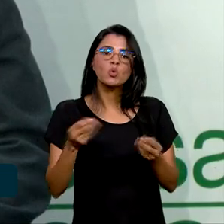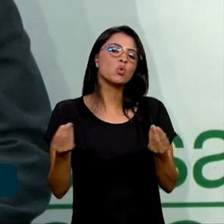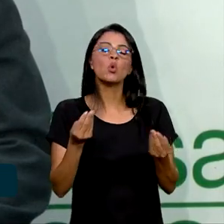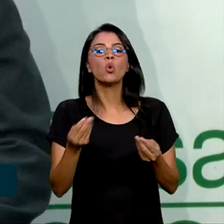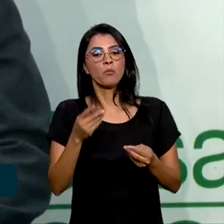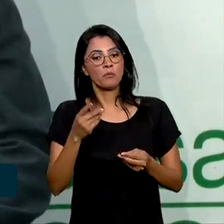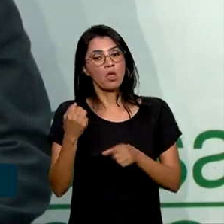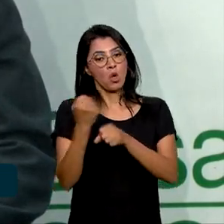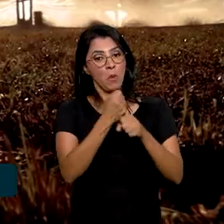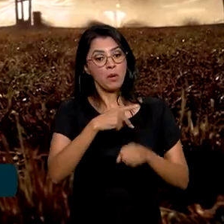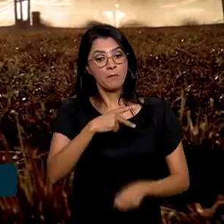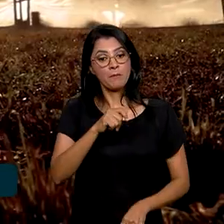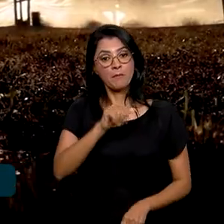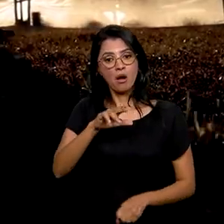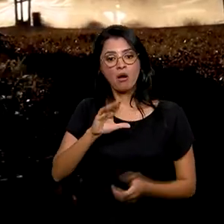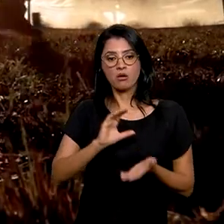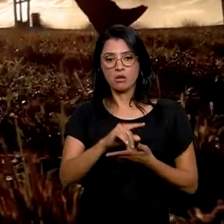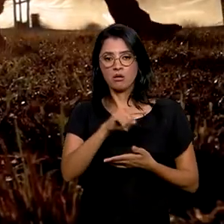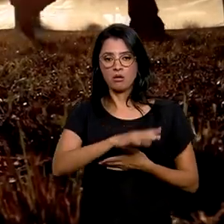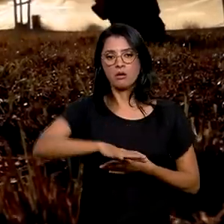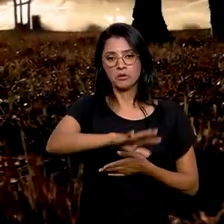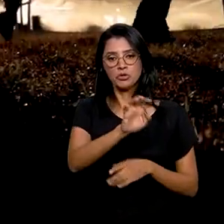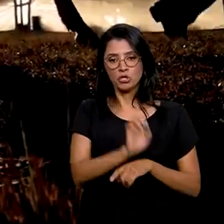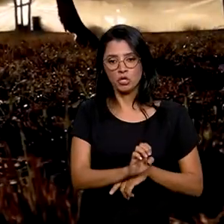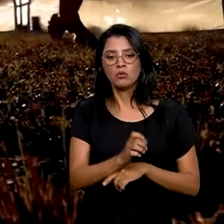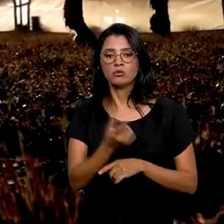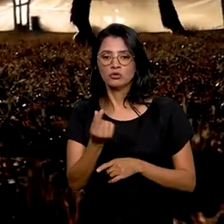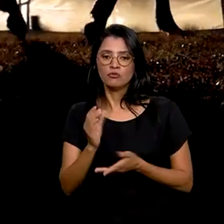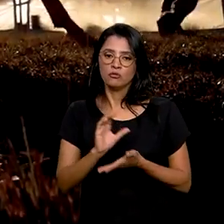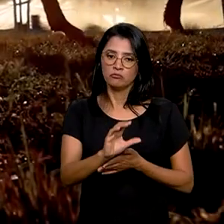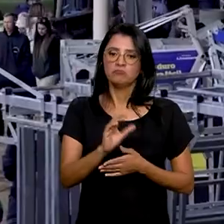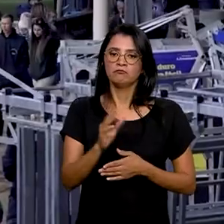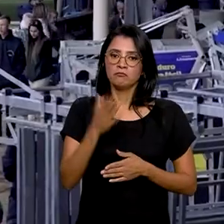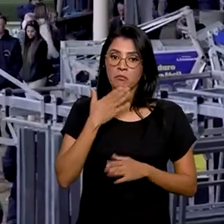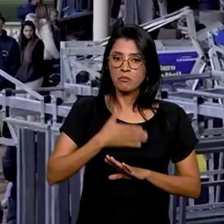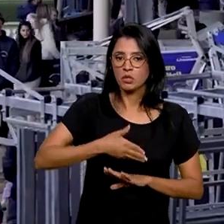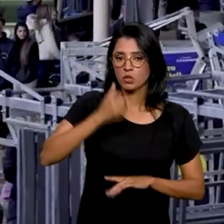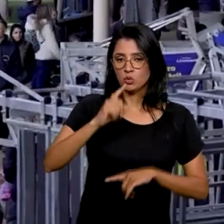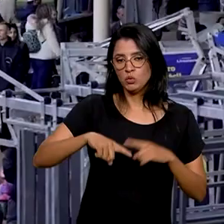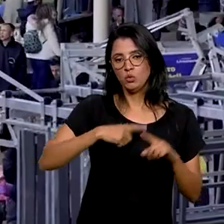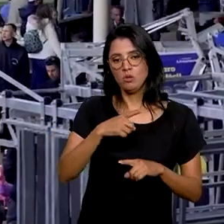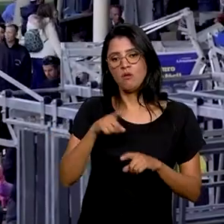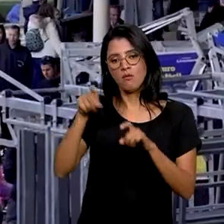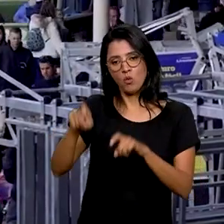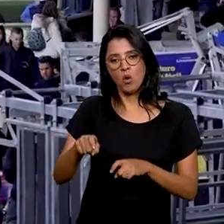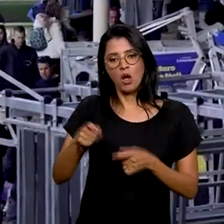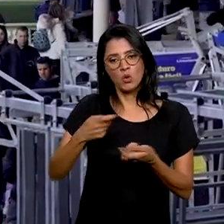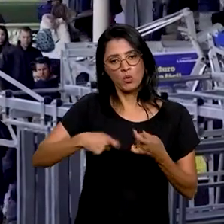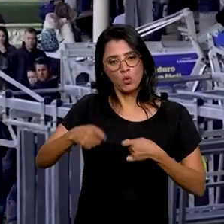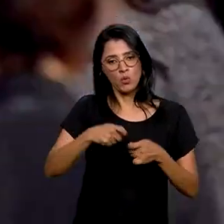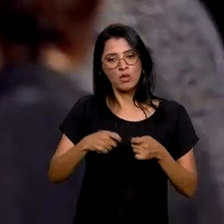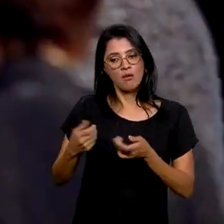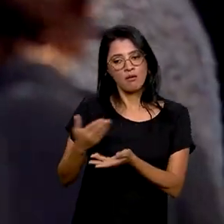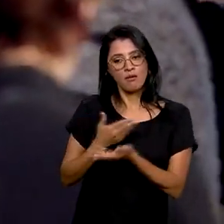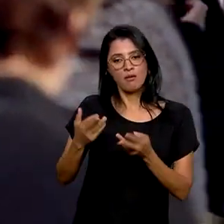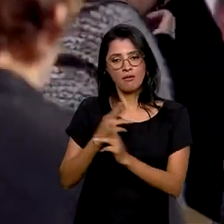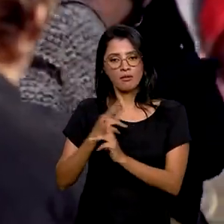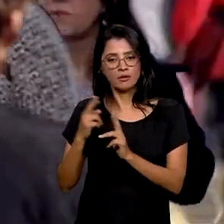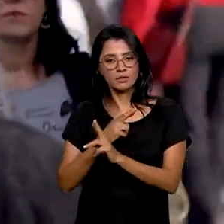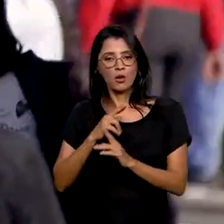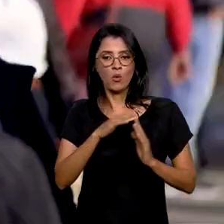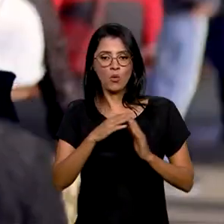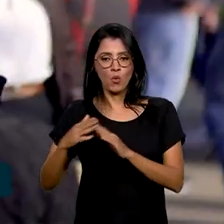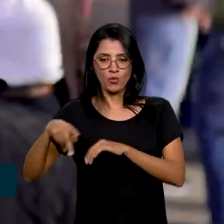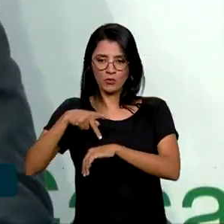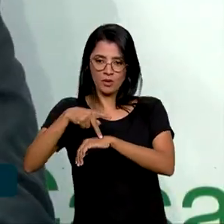região e como o volume de investimentos deverá impactar o agronegócio e também as relações com os países vizinhos, em especial